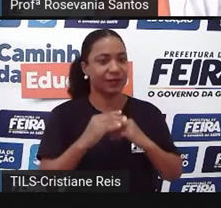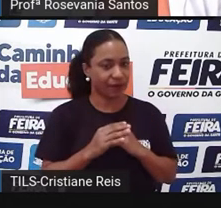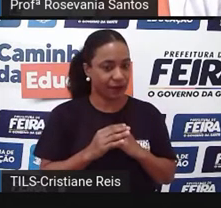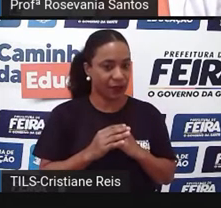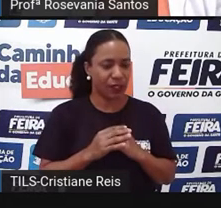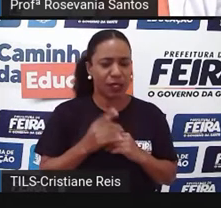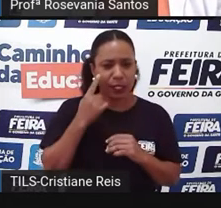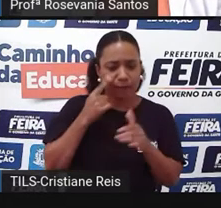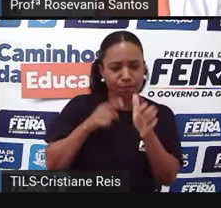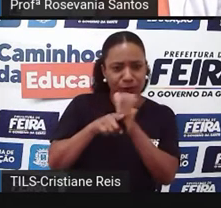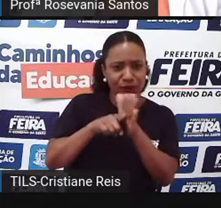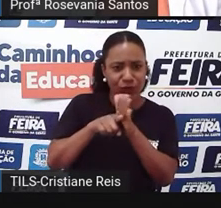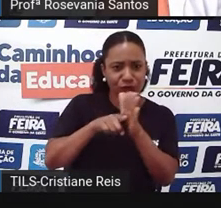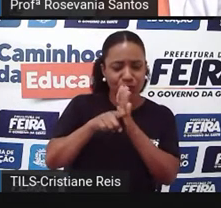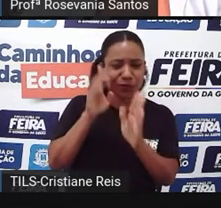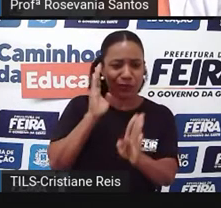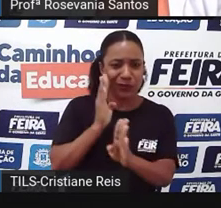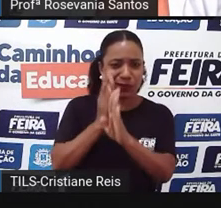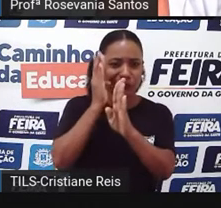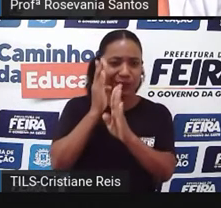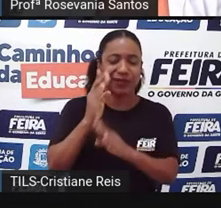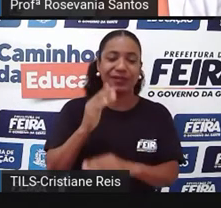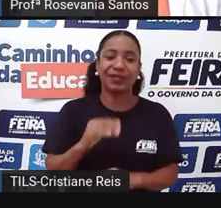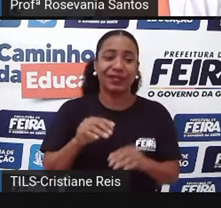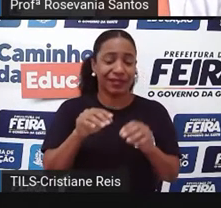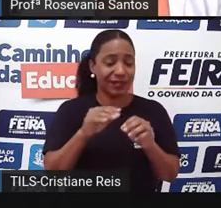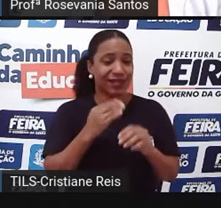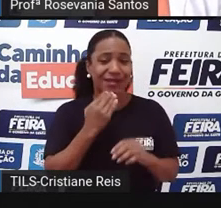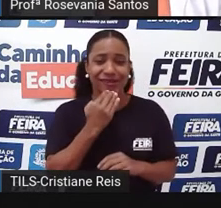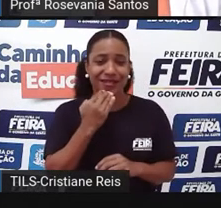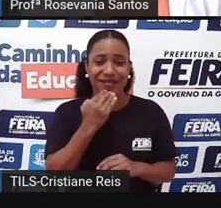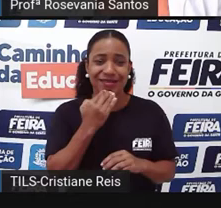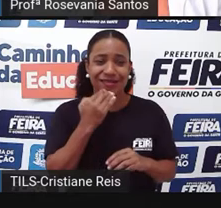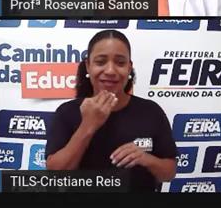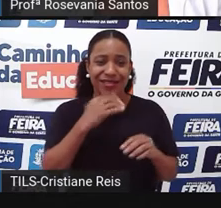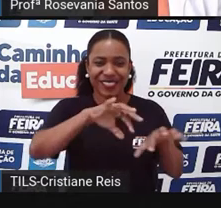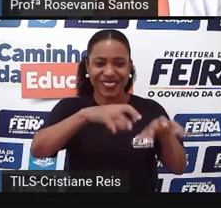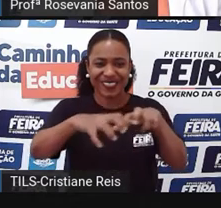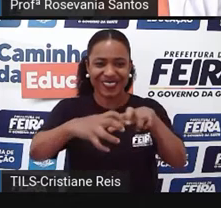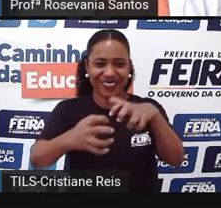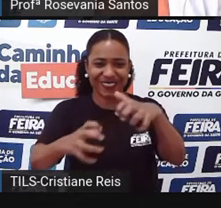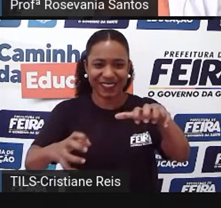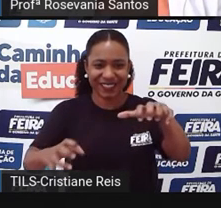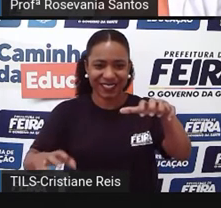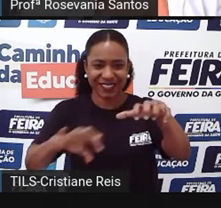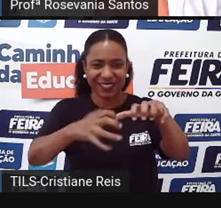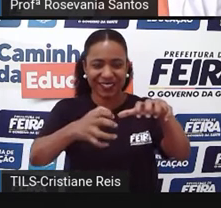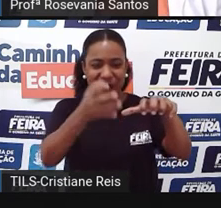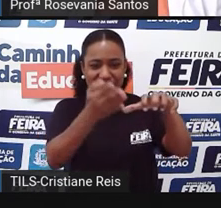nas planícies, né, predomina a sedimentação. Então, ele levou em consideração as áreas que estavam sendo